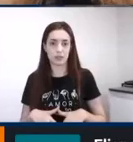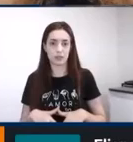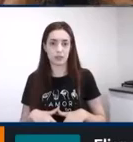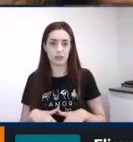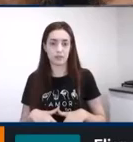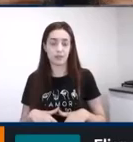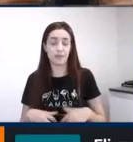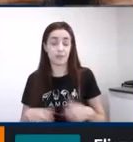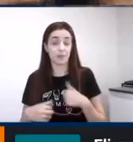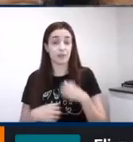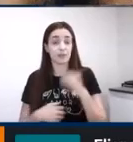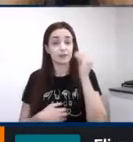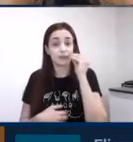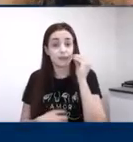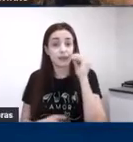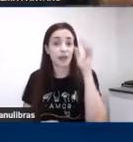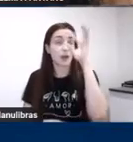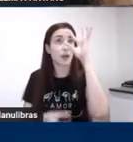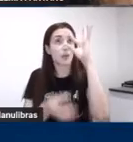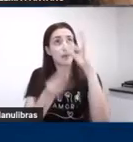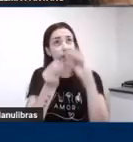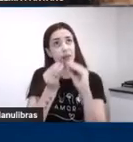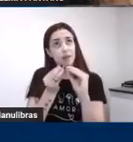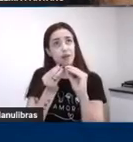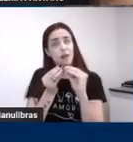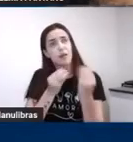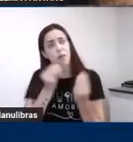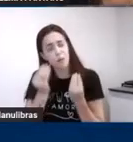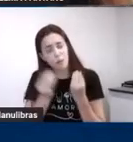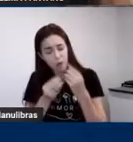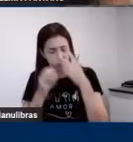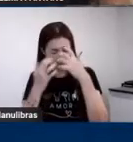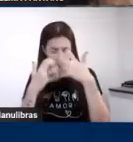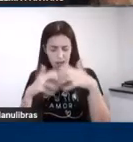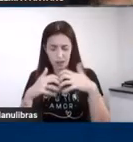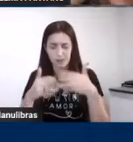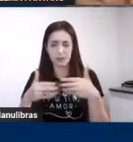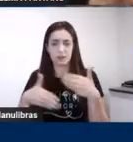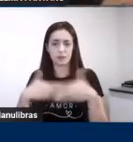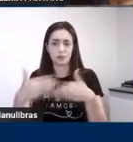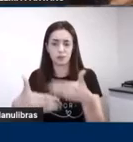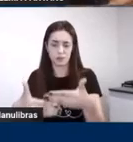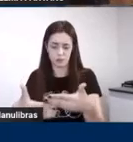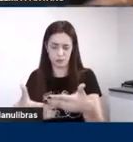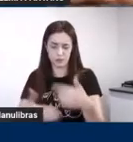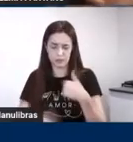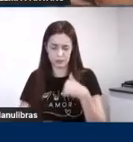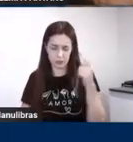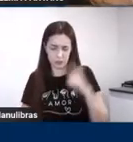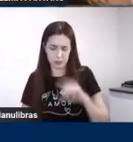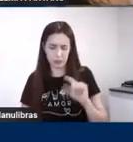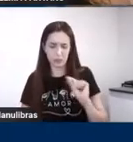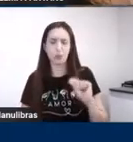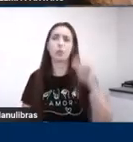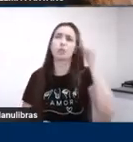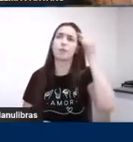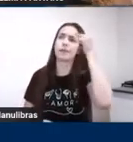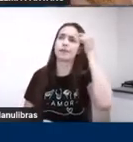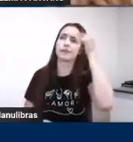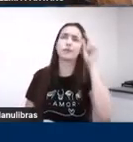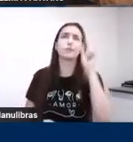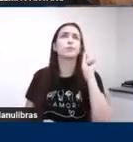e entrar em contato com como o meu cérebro funciona, como que ele processa, o que eu estou pensando, o que eu estou sentindo,